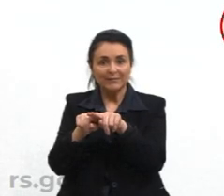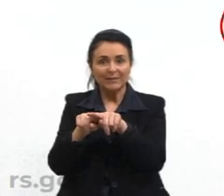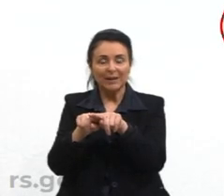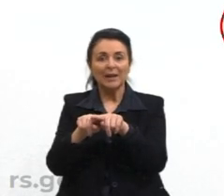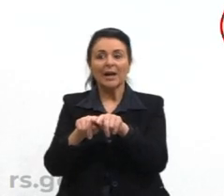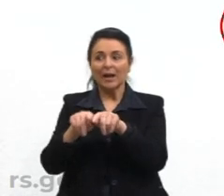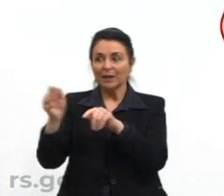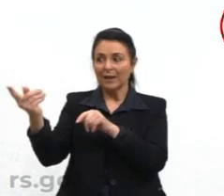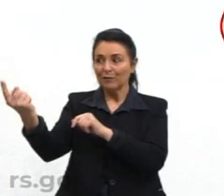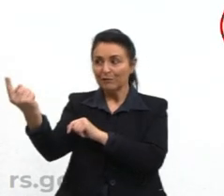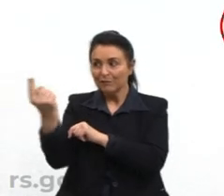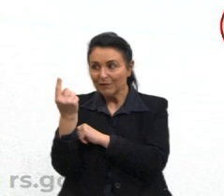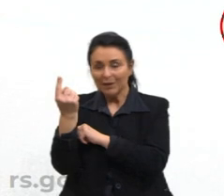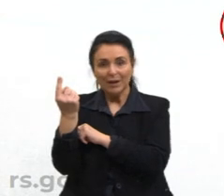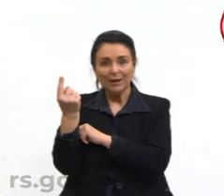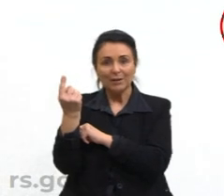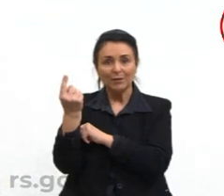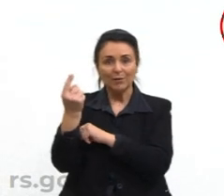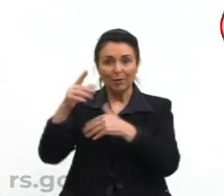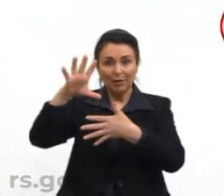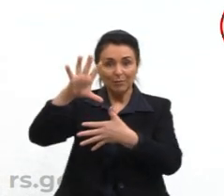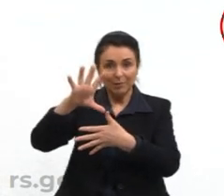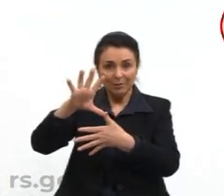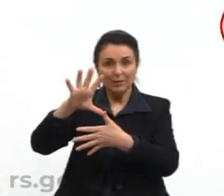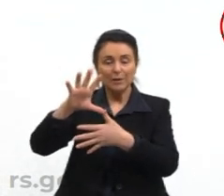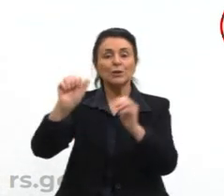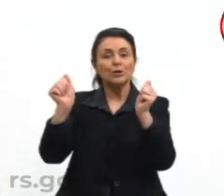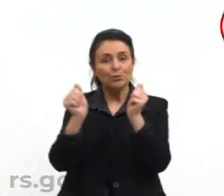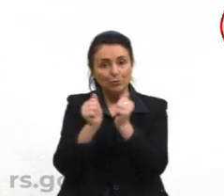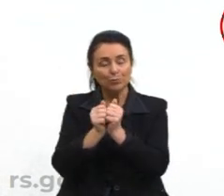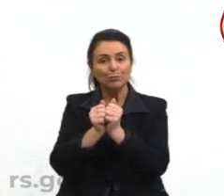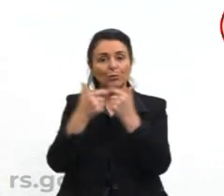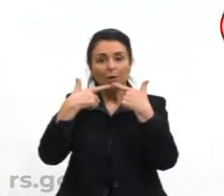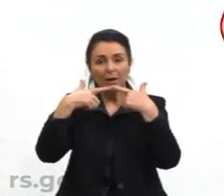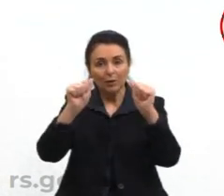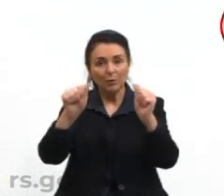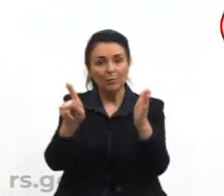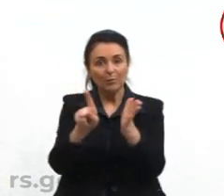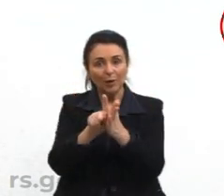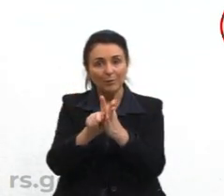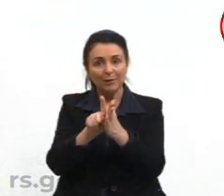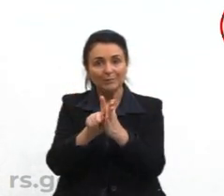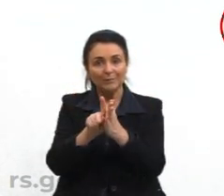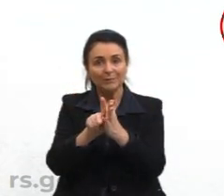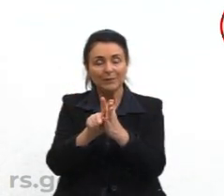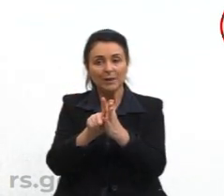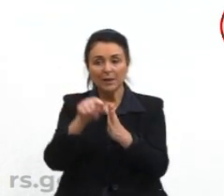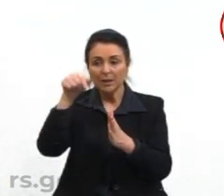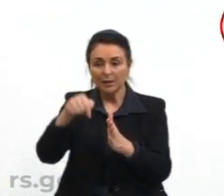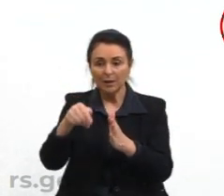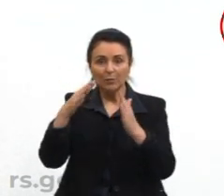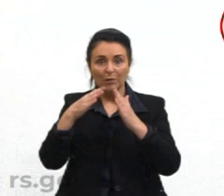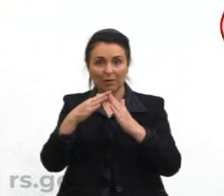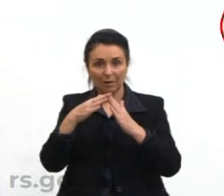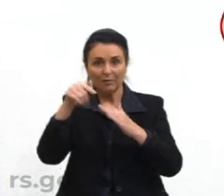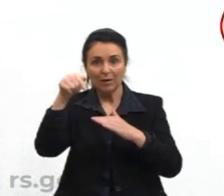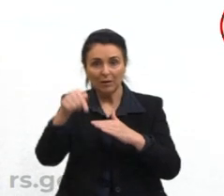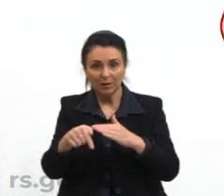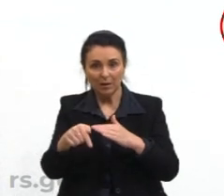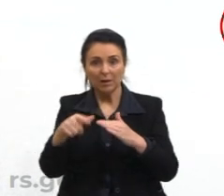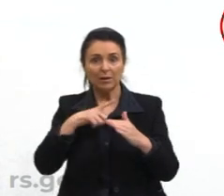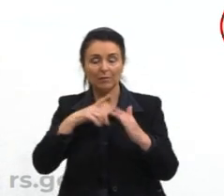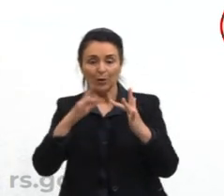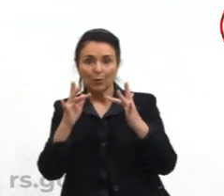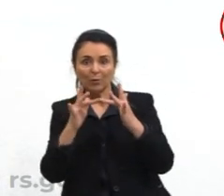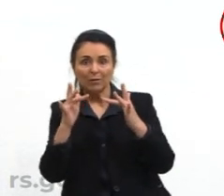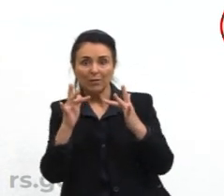América, fez com que o espanhol entrasse em contato com outras línguas e também fosse influenciado e fosse, então, tão rico